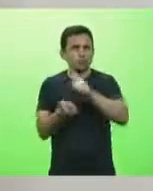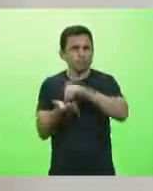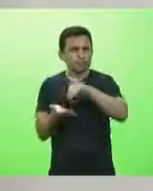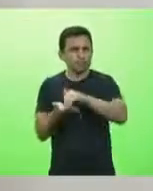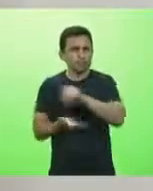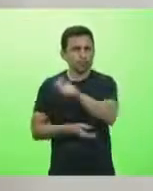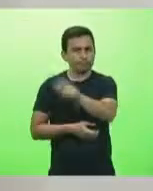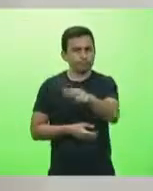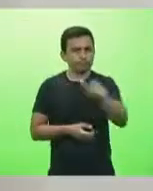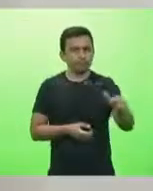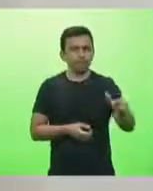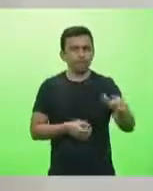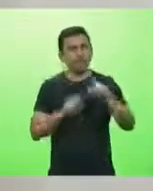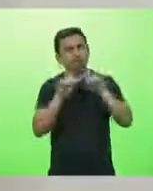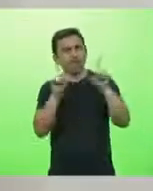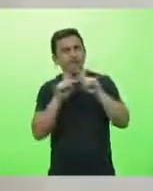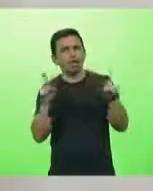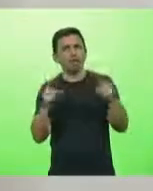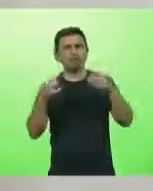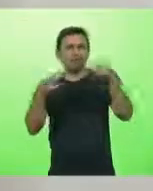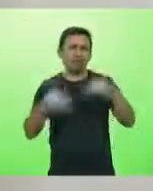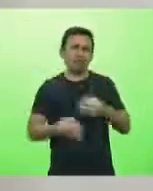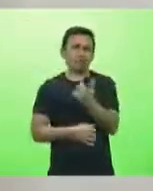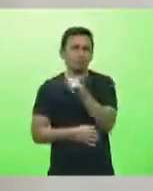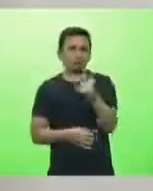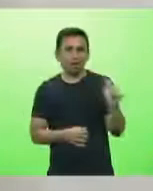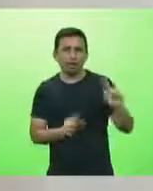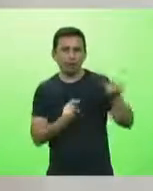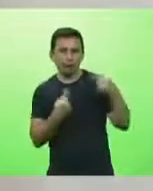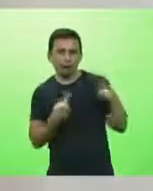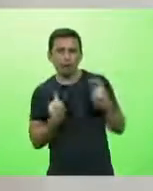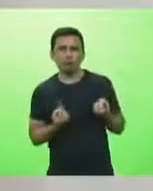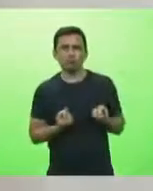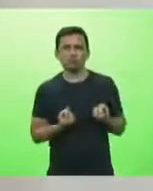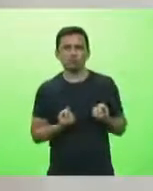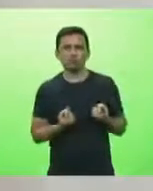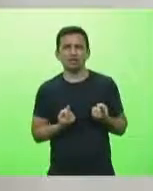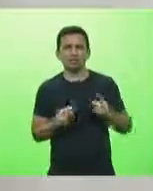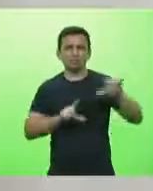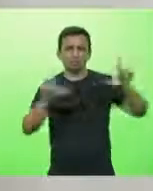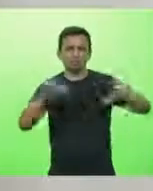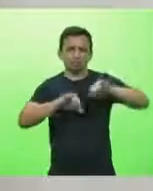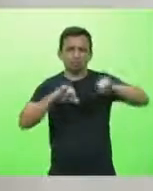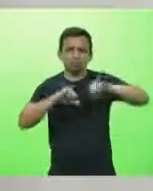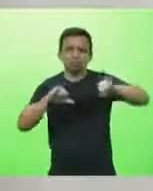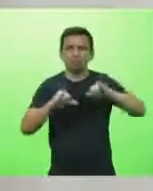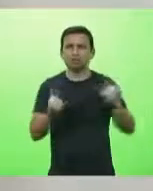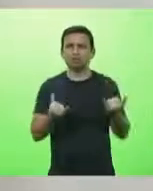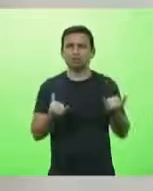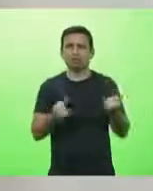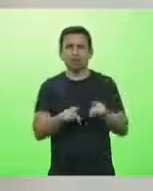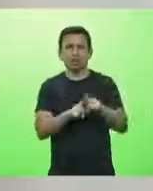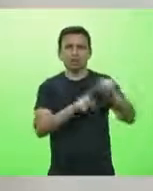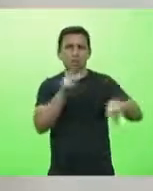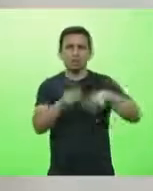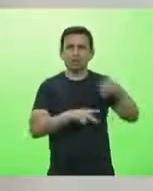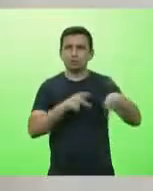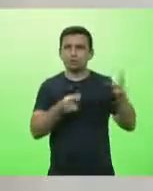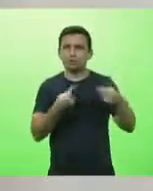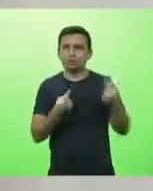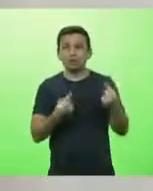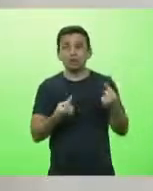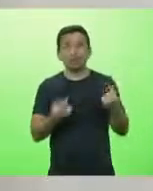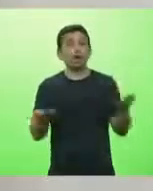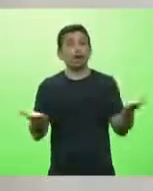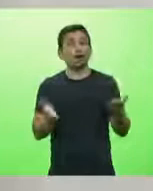que foram muito injustiçados durante a pandemia, que apanharam muito da mídia, dos deputados, da população. Pois, olha, aqui está uma